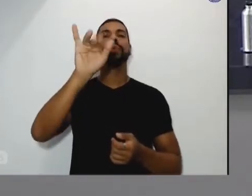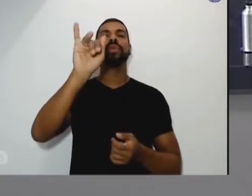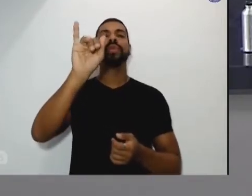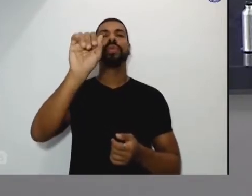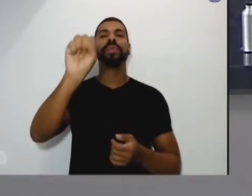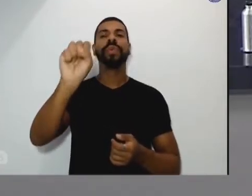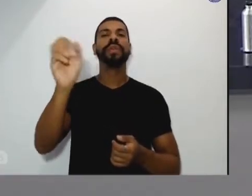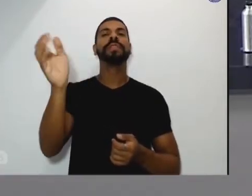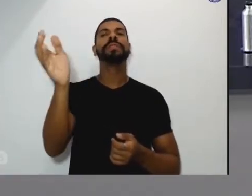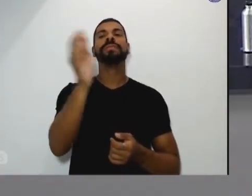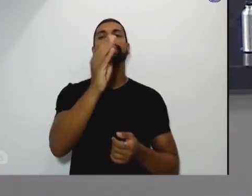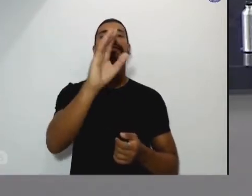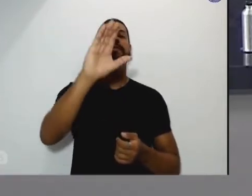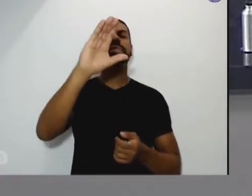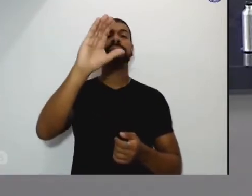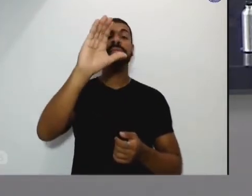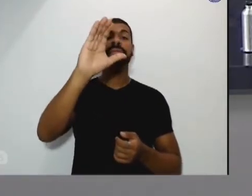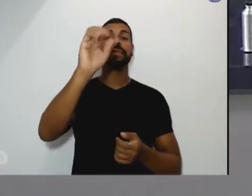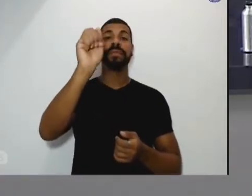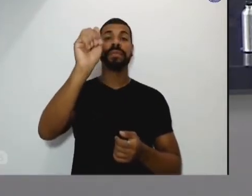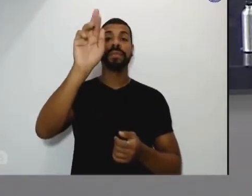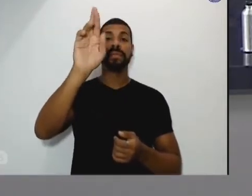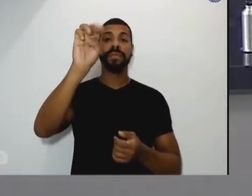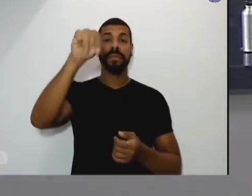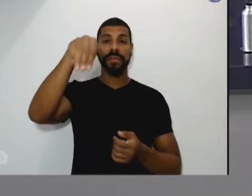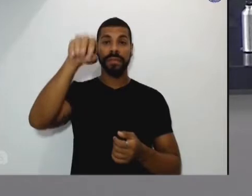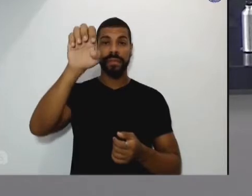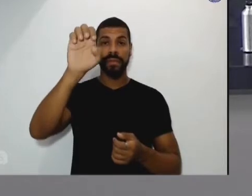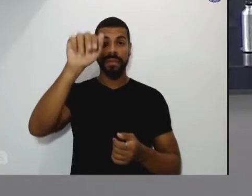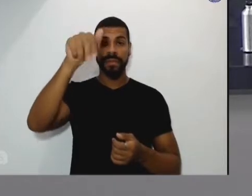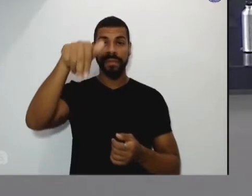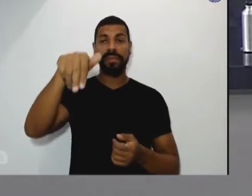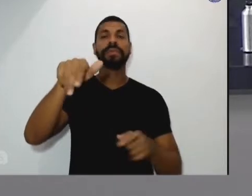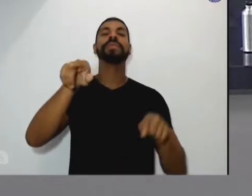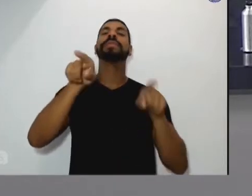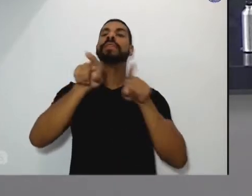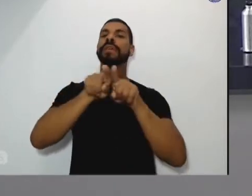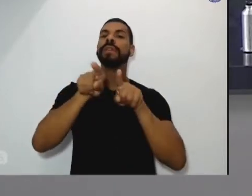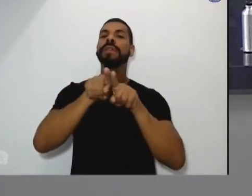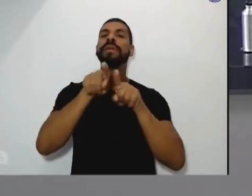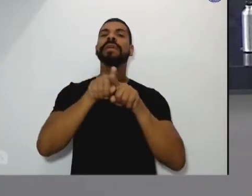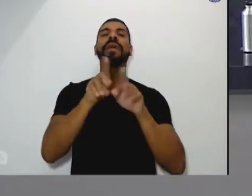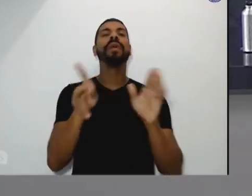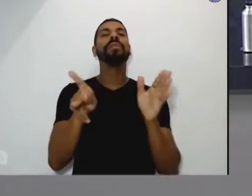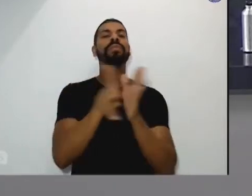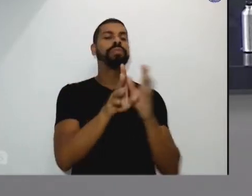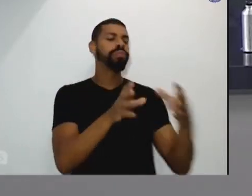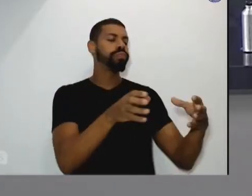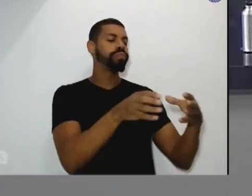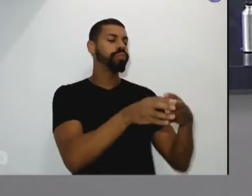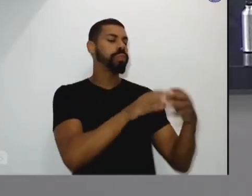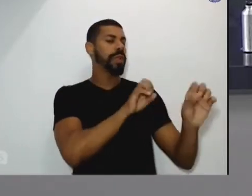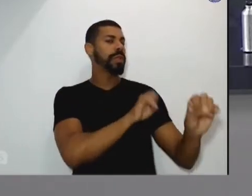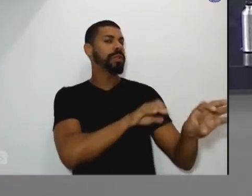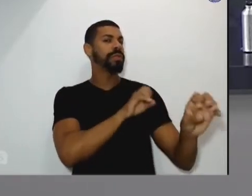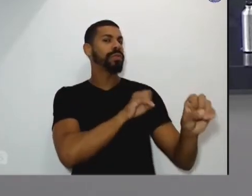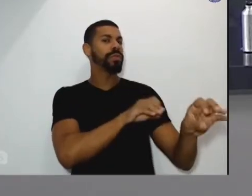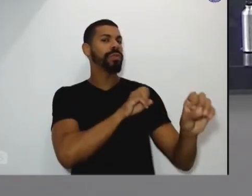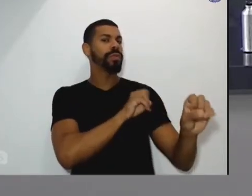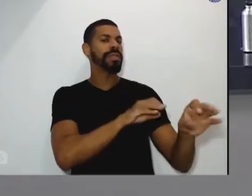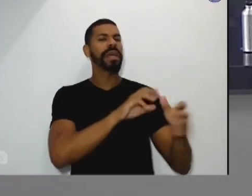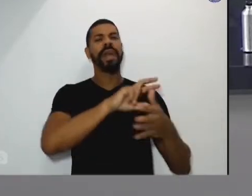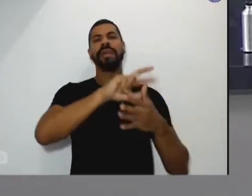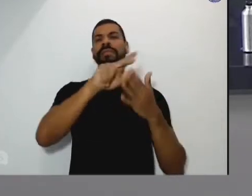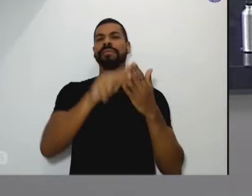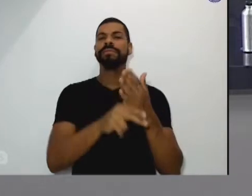Guimarães presidente da BL e também membro da pastoral da educação Maria Antonina Sartori Mendonça que vem